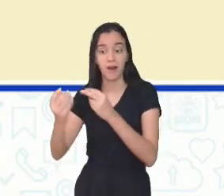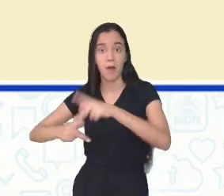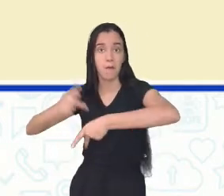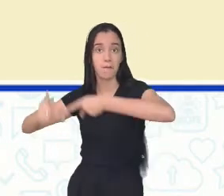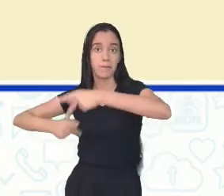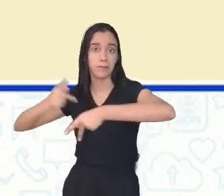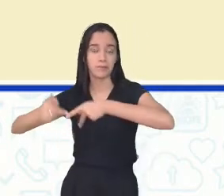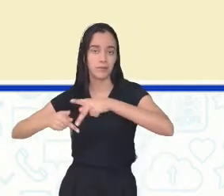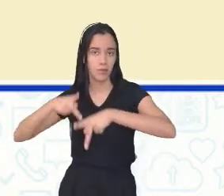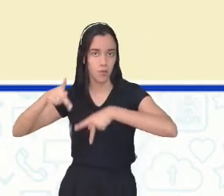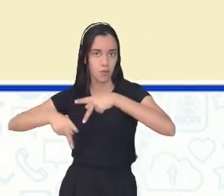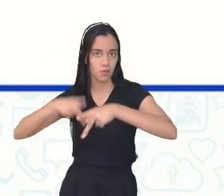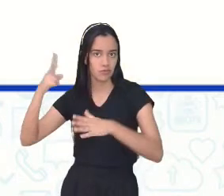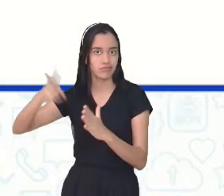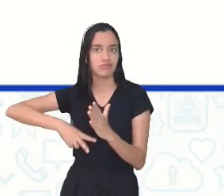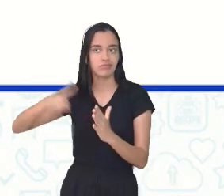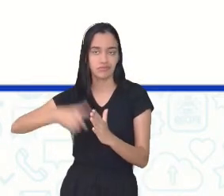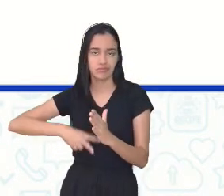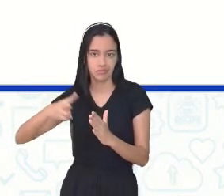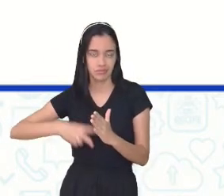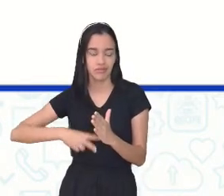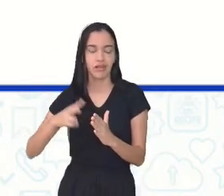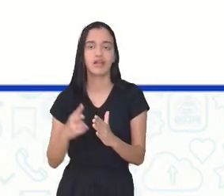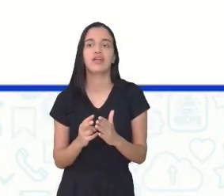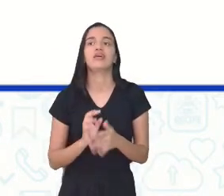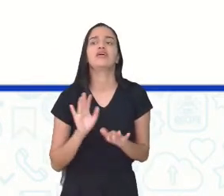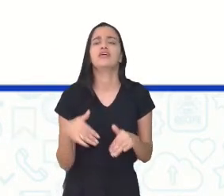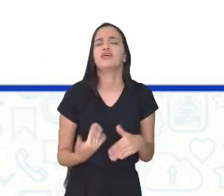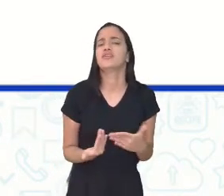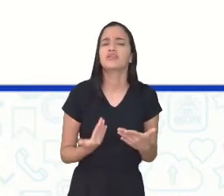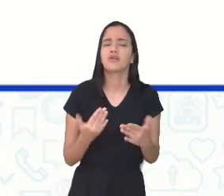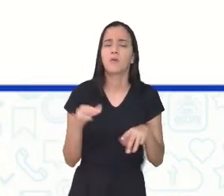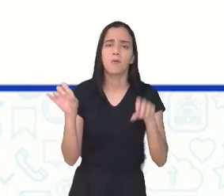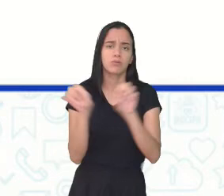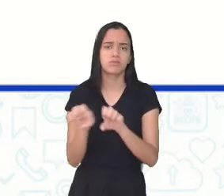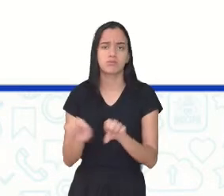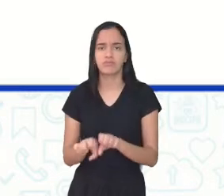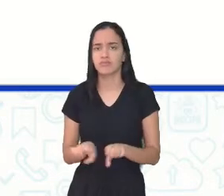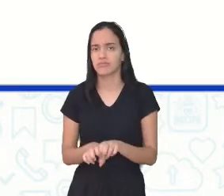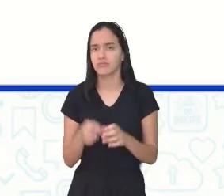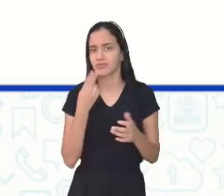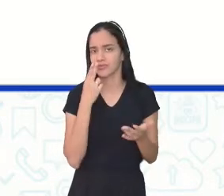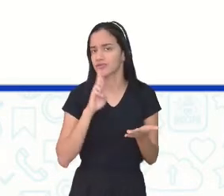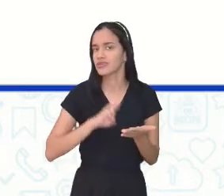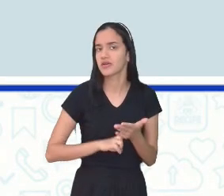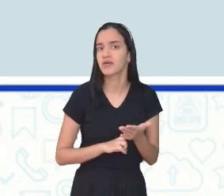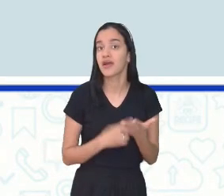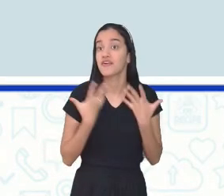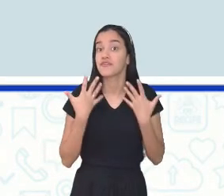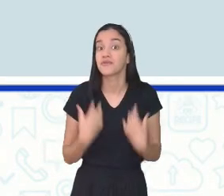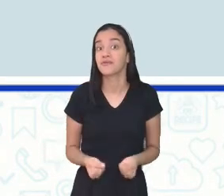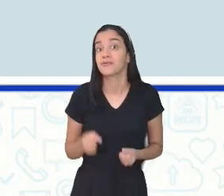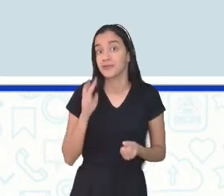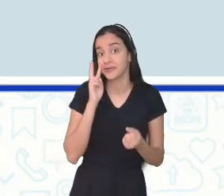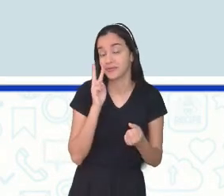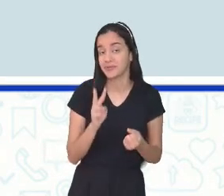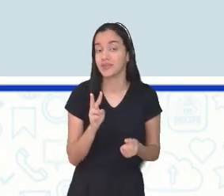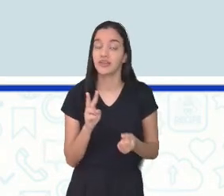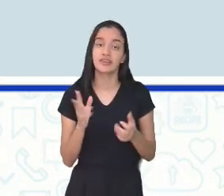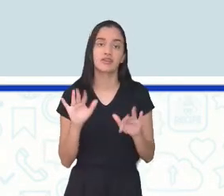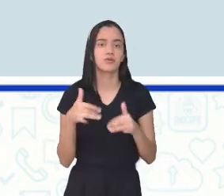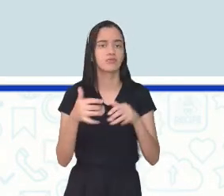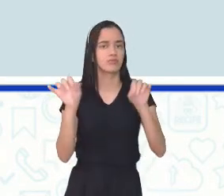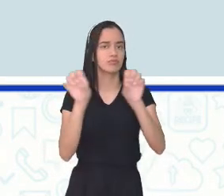daquela revista, daquele jornal. Então, qual é a estrutura de uma carta do leitor? Vamos ver? Então, os